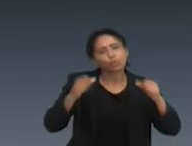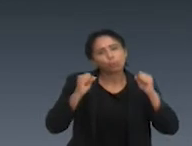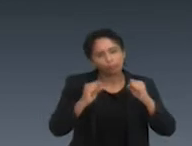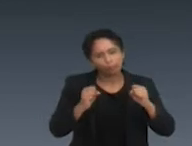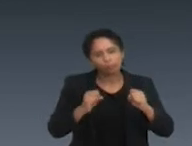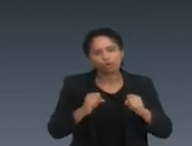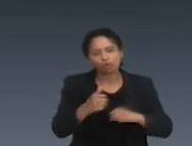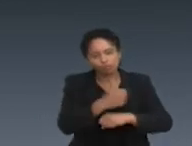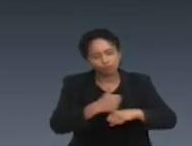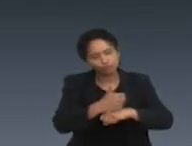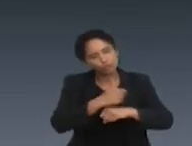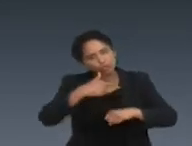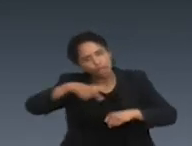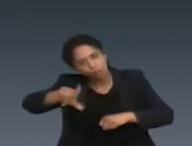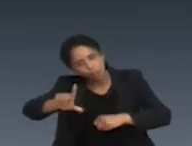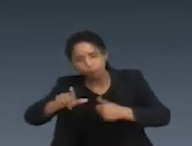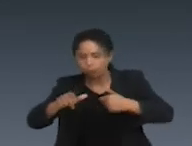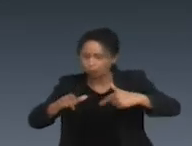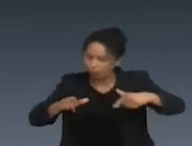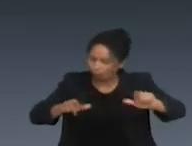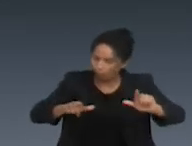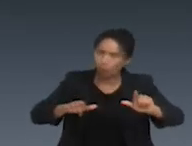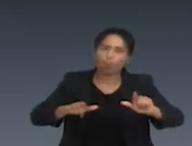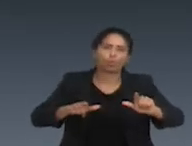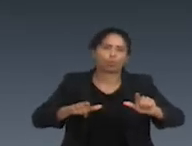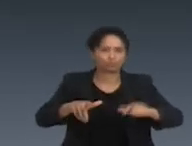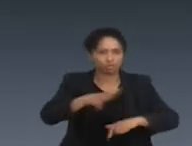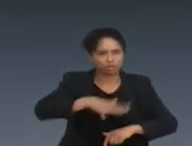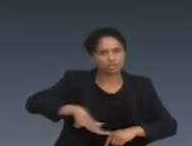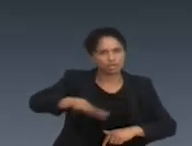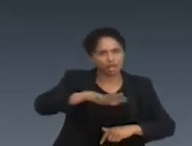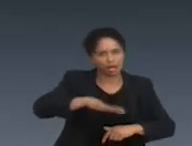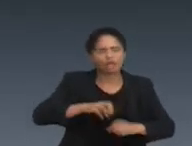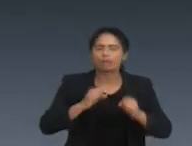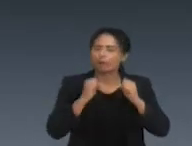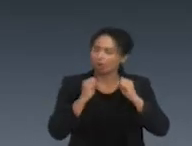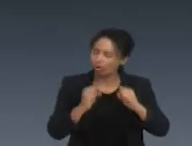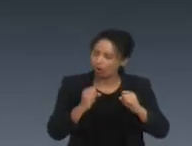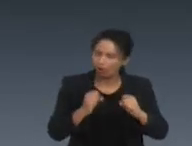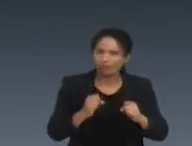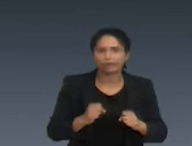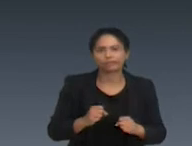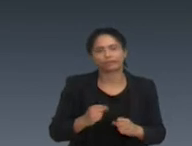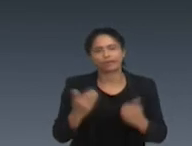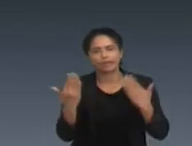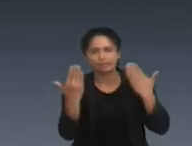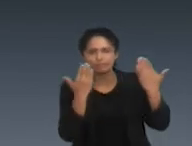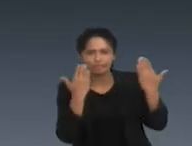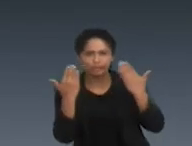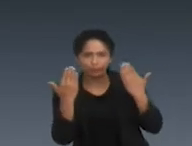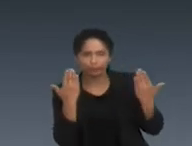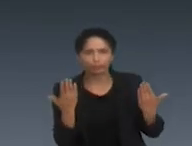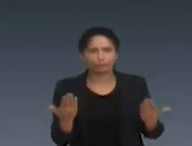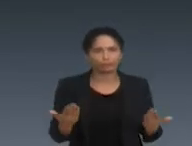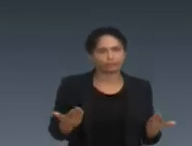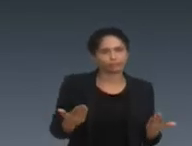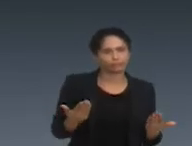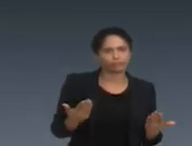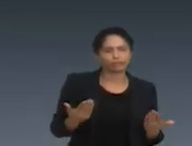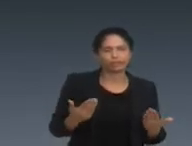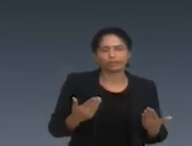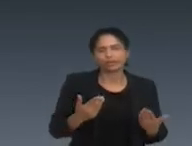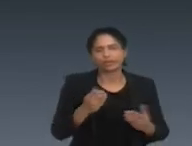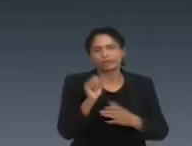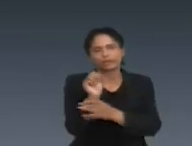avaliação diagnóstica, e quanto mais rápido a gente conseguir falar é ou não é, ou o que que é, e reabilitar